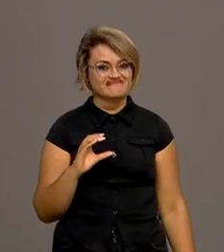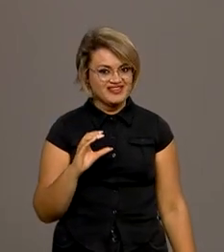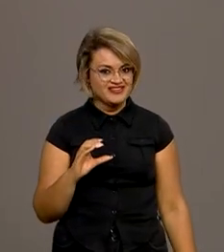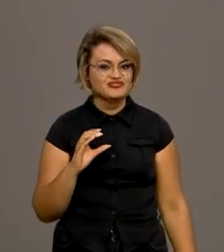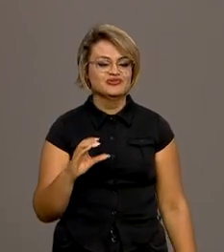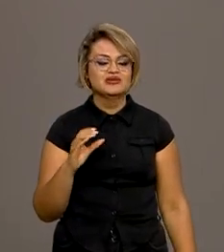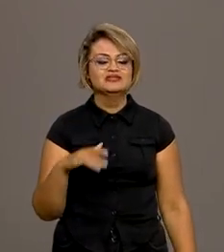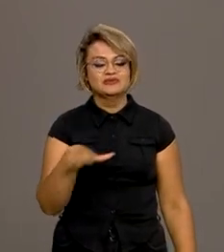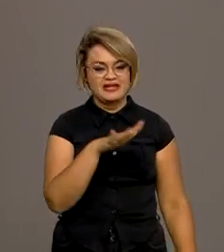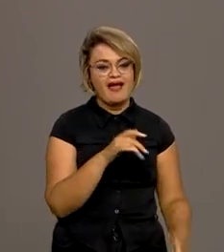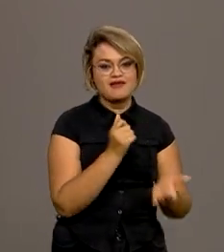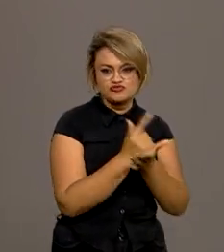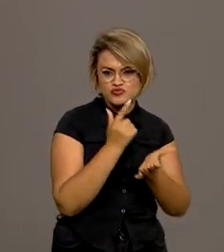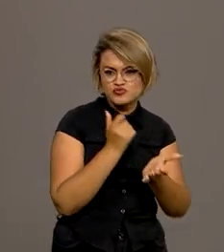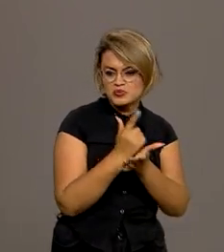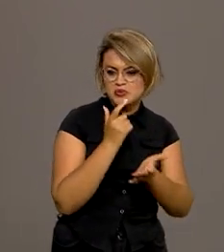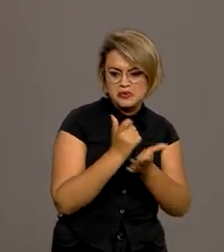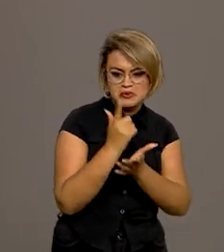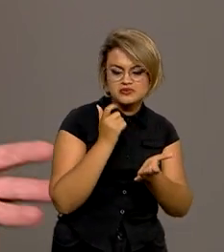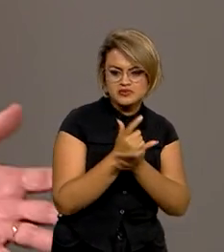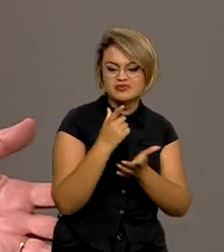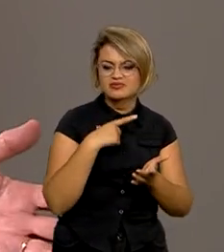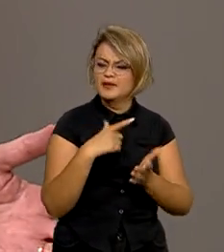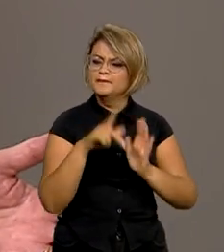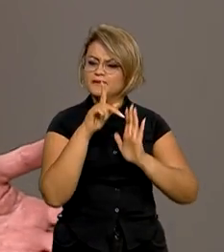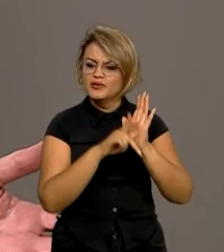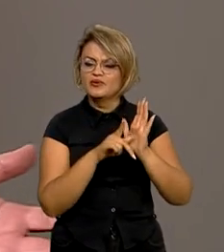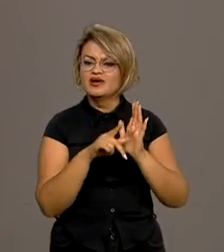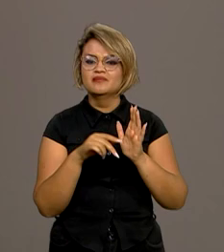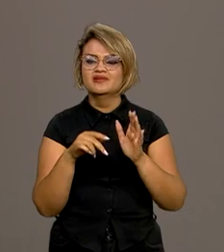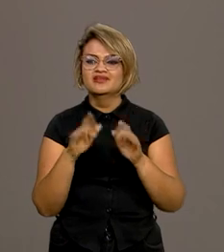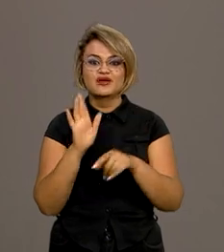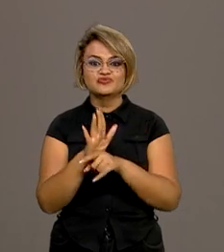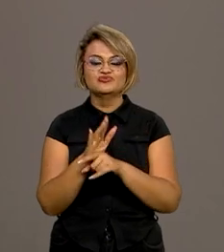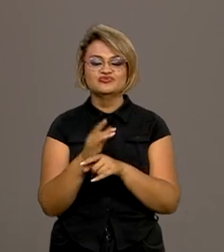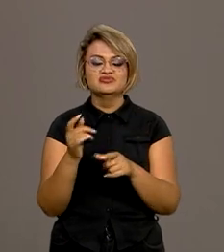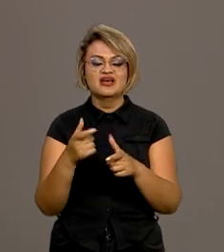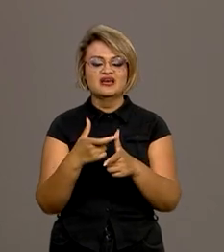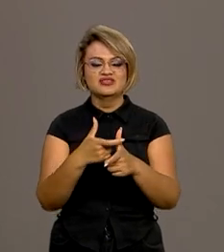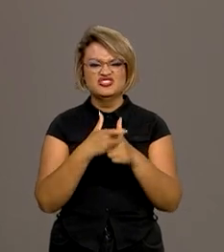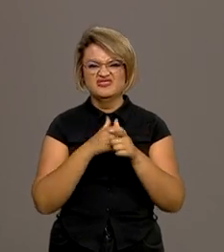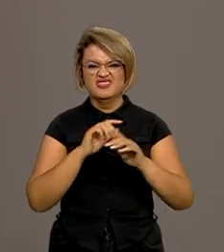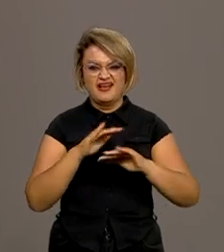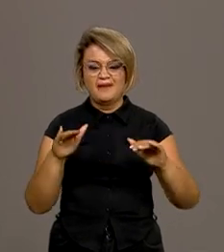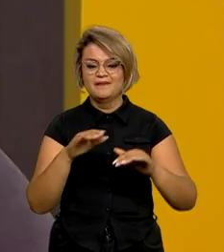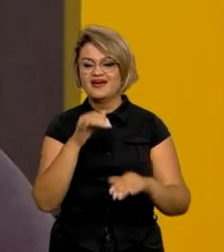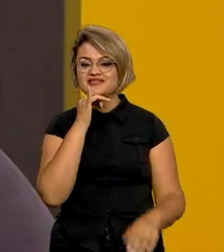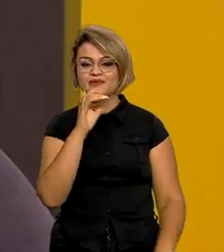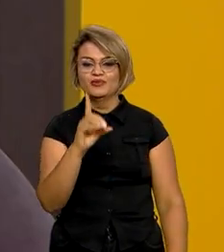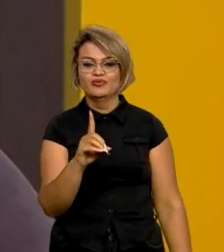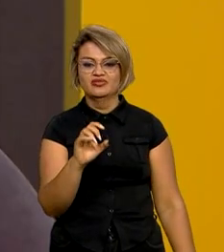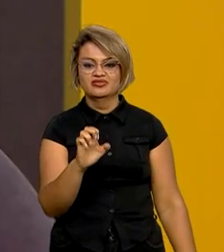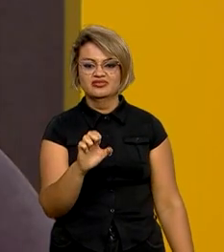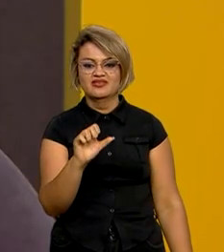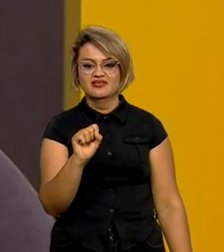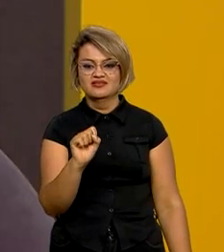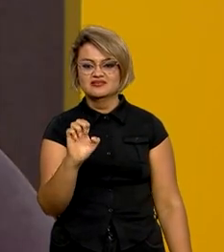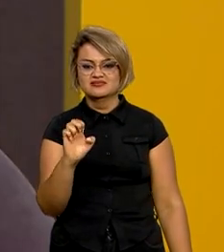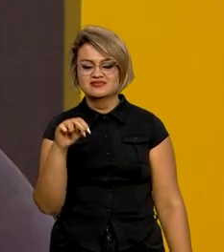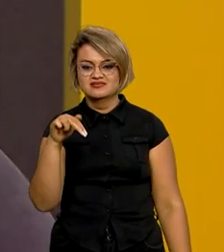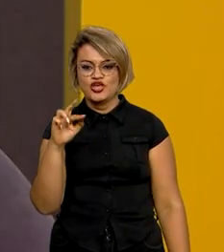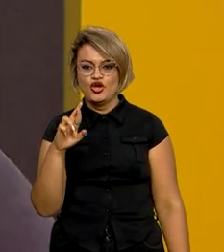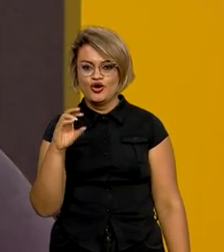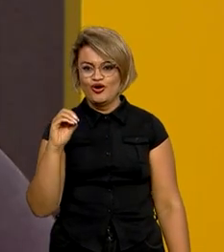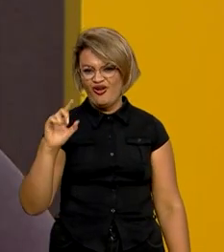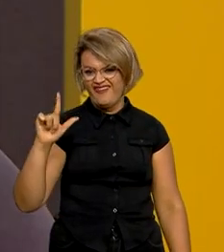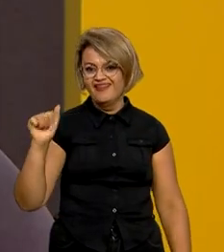do lado do consumo, você tem a questão também dos programas como o Desenrola, que traz para o mercado muitas pessoas que estão fora,